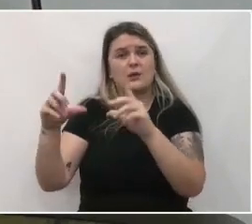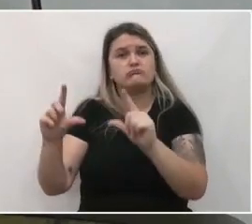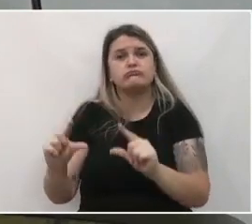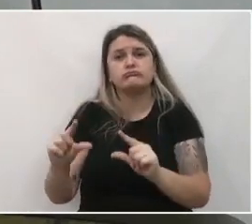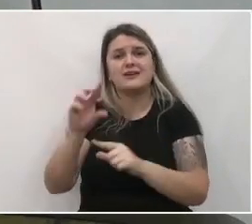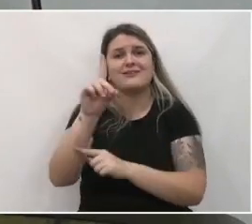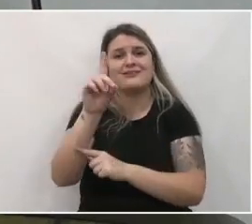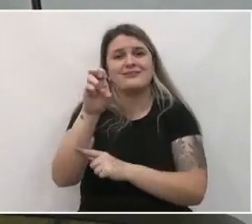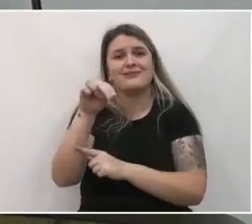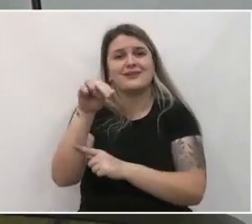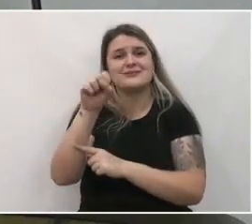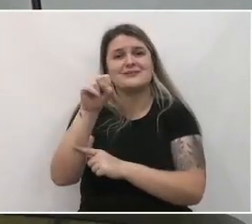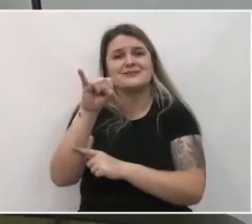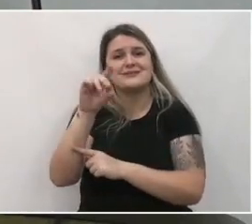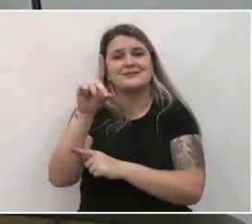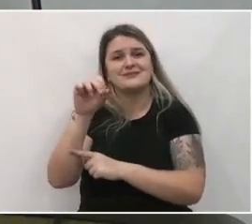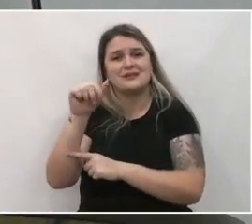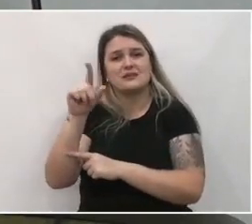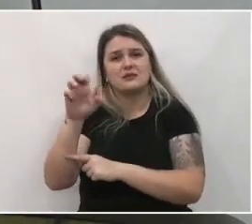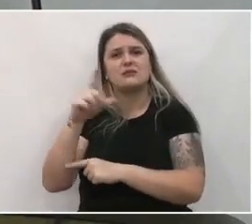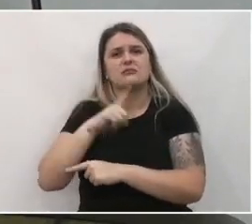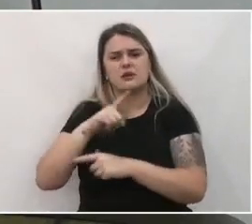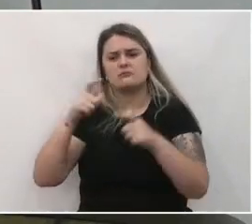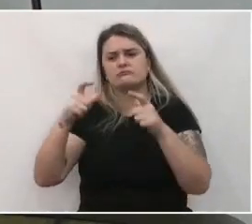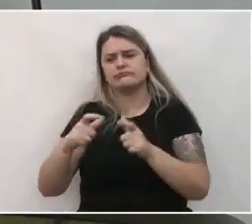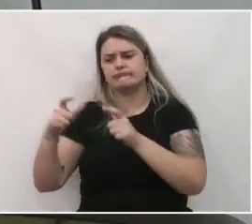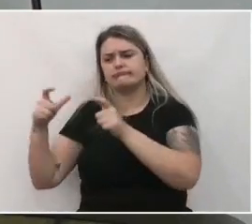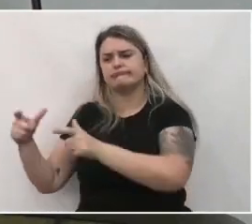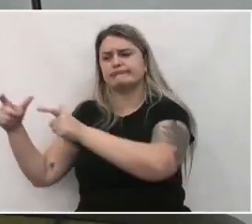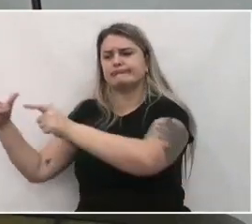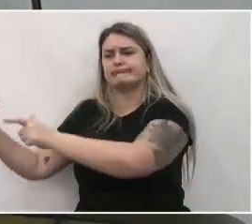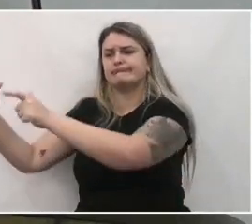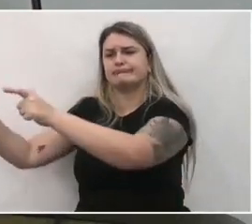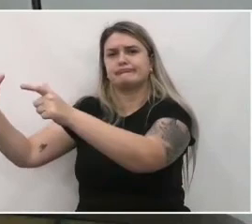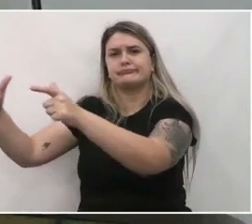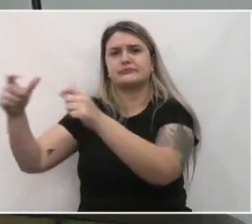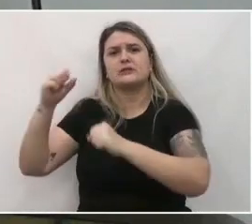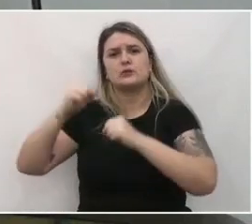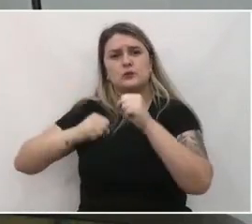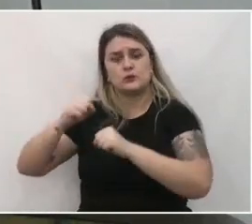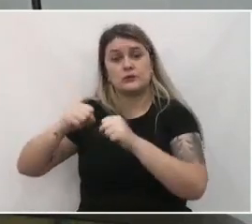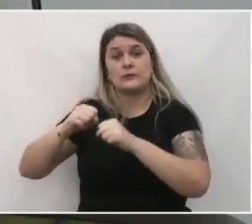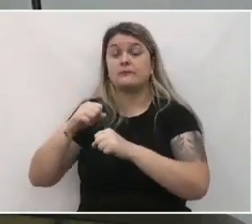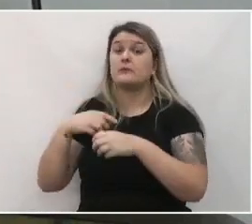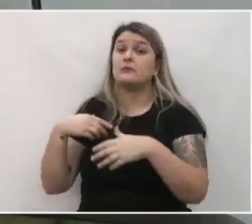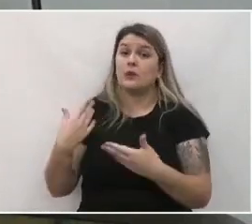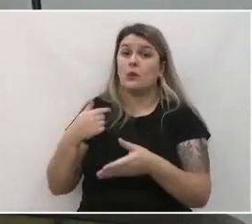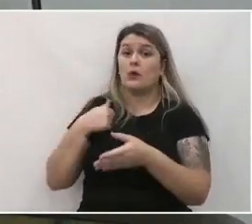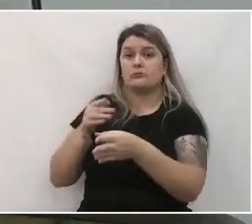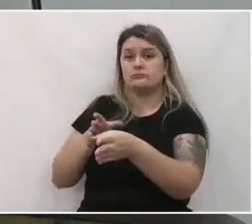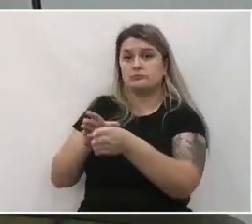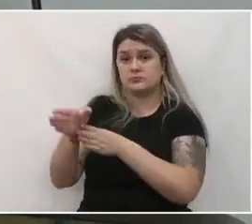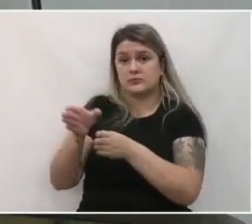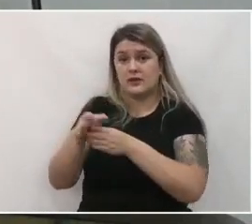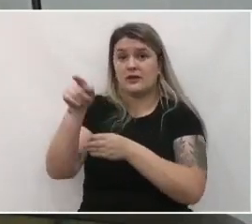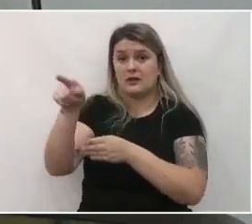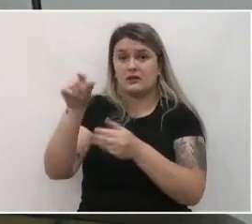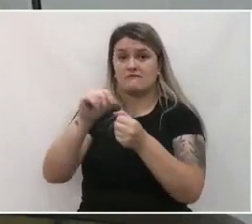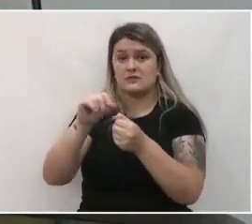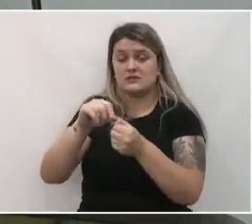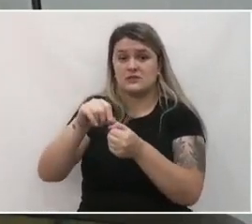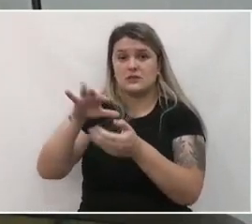e tem muitas indústrias já instaladas. E daí a gente orientou ele que ele protocole